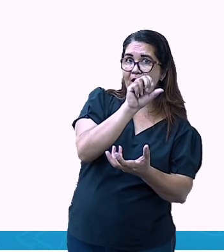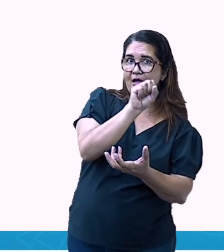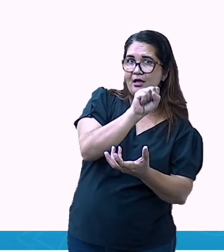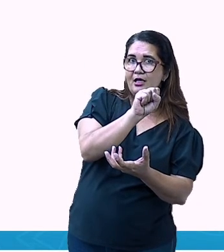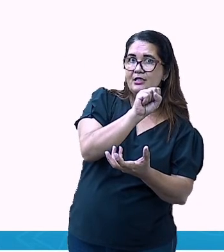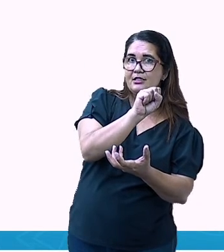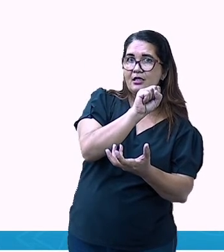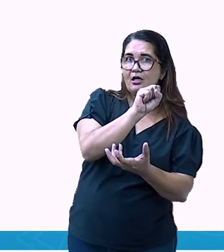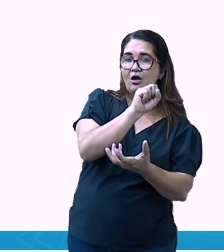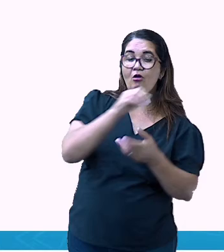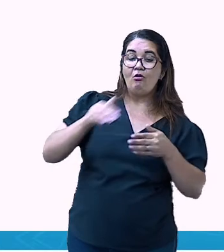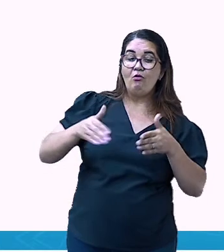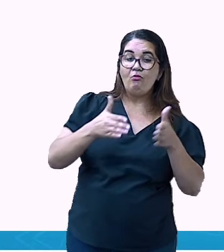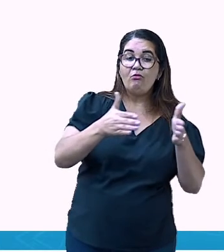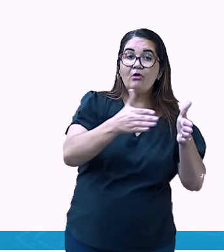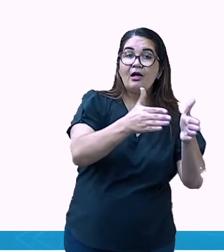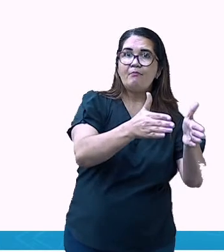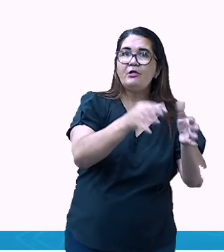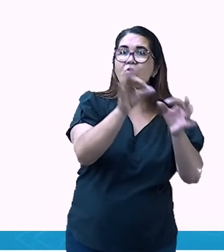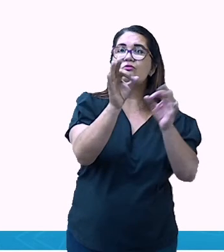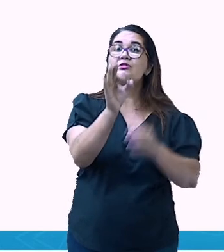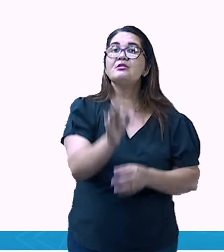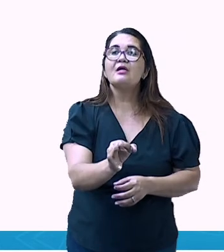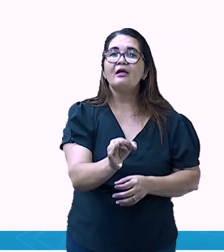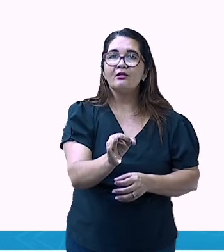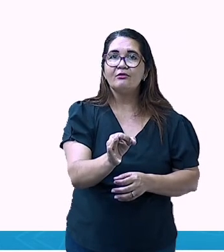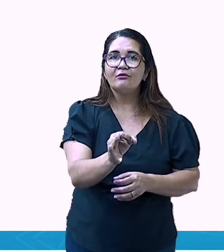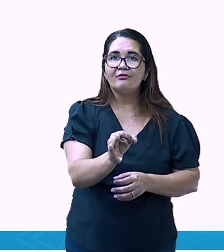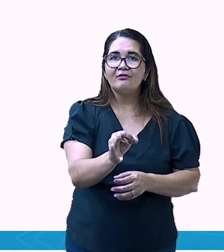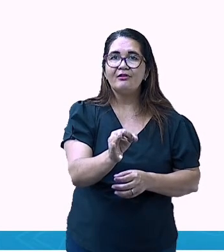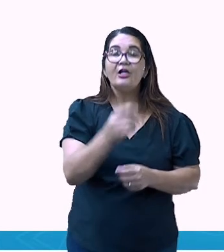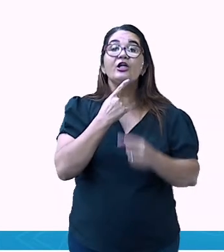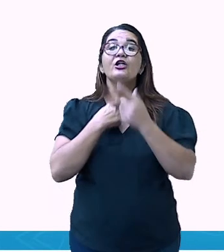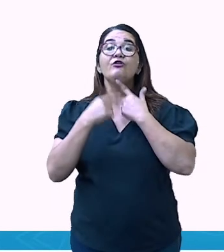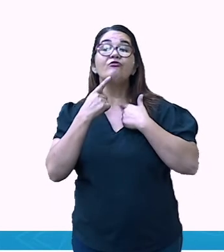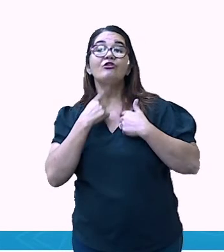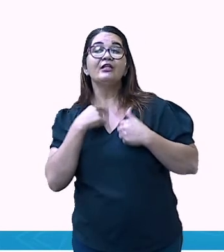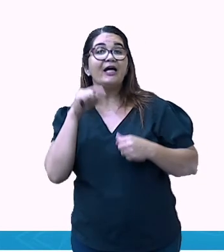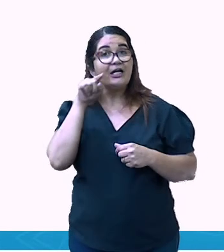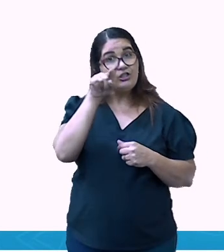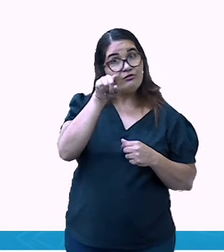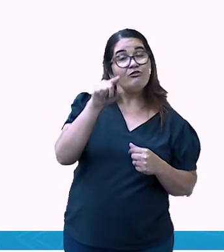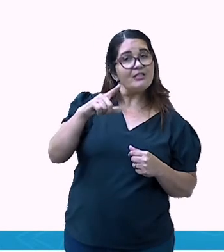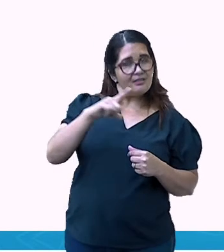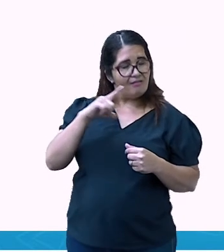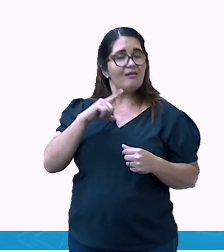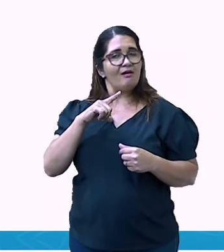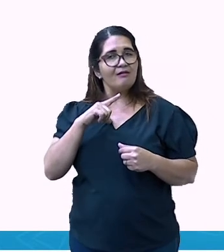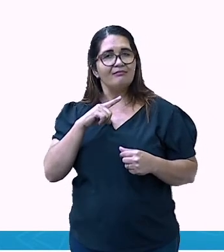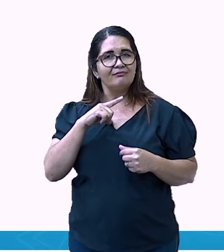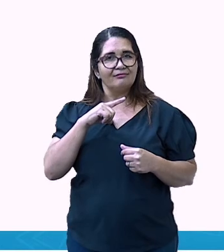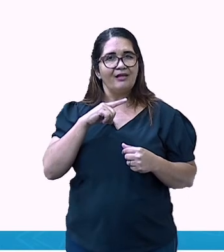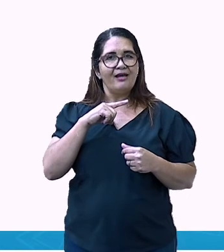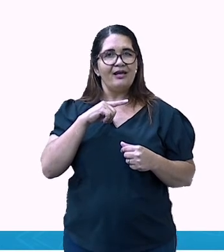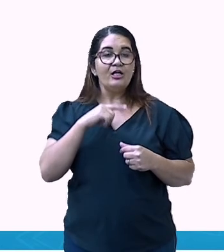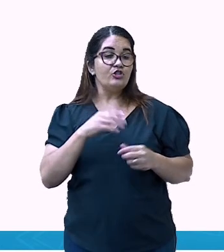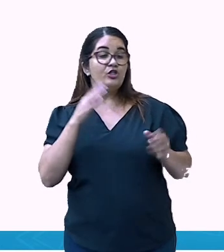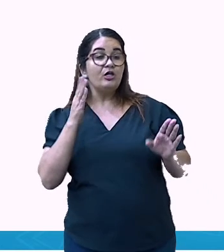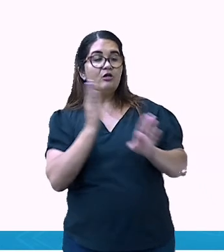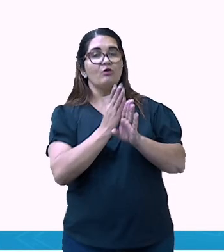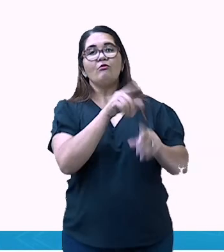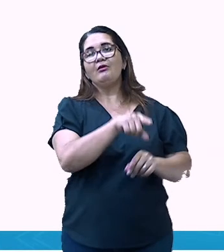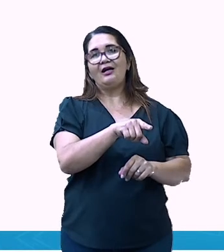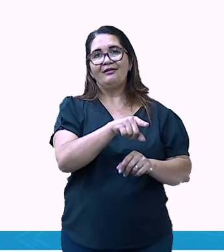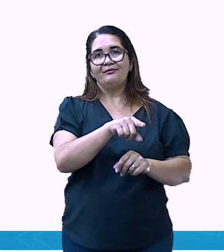caminho, ou se você foi em alguma cidade e você quer gravar aquele caminho no seu GPS, você consegue